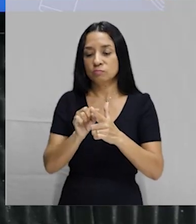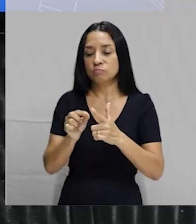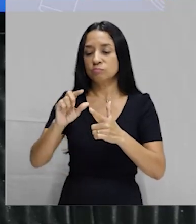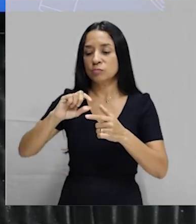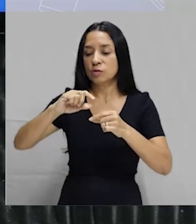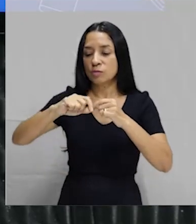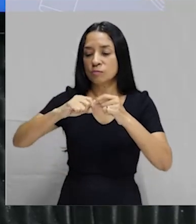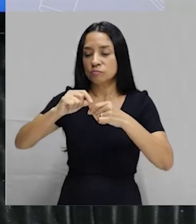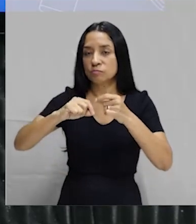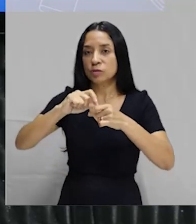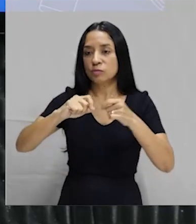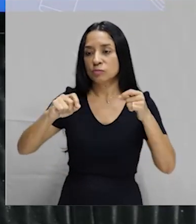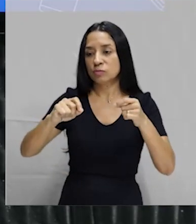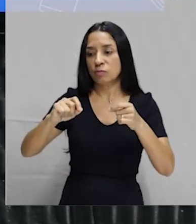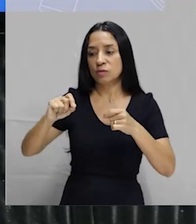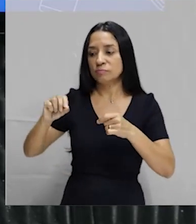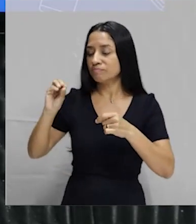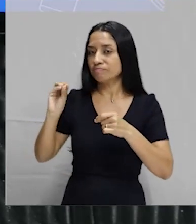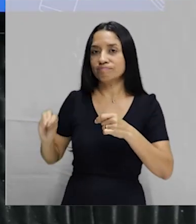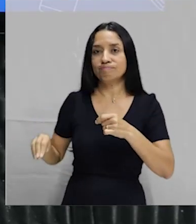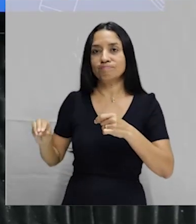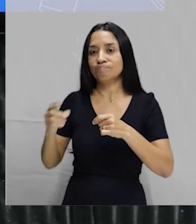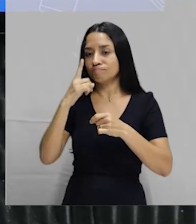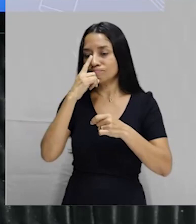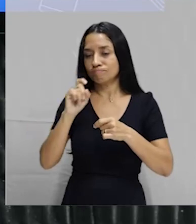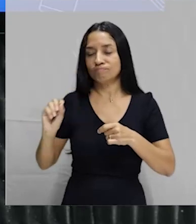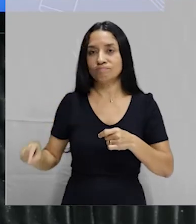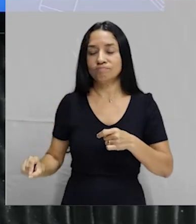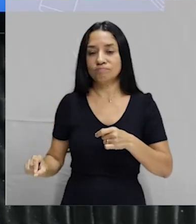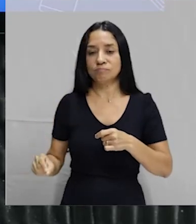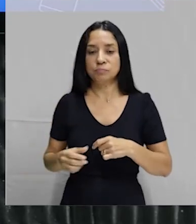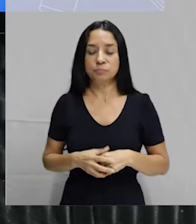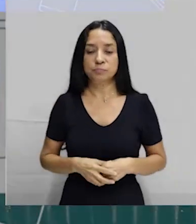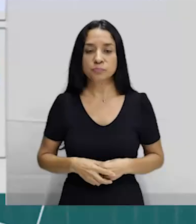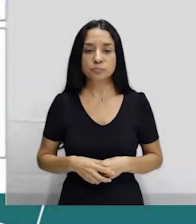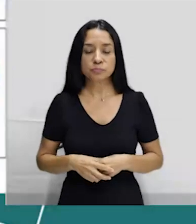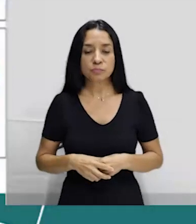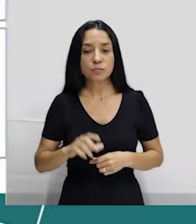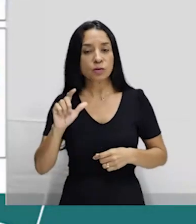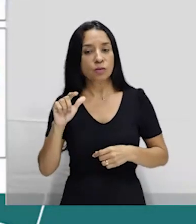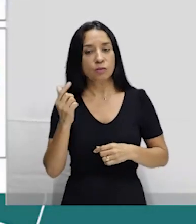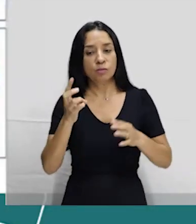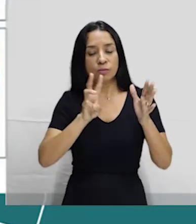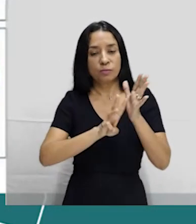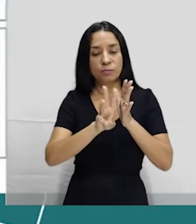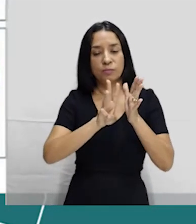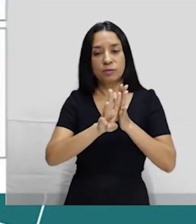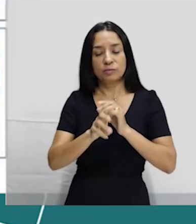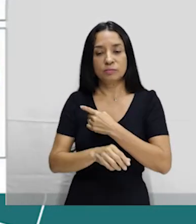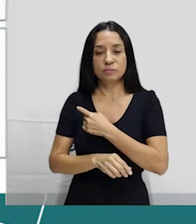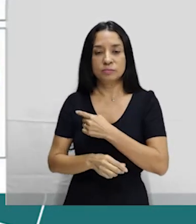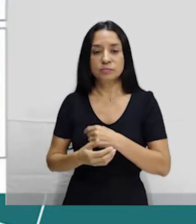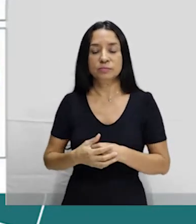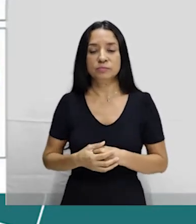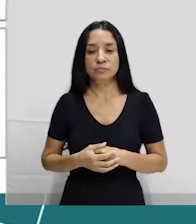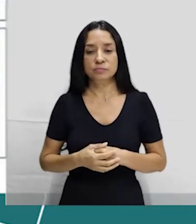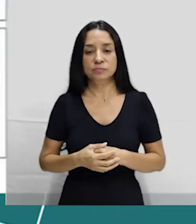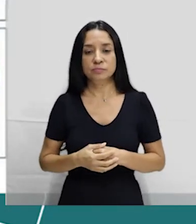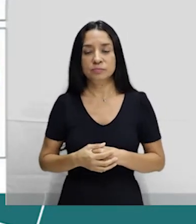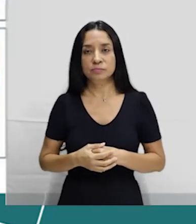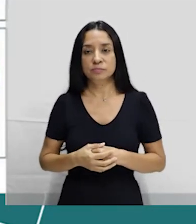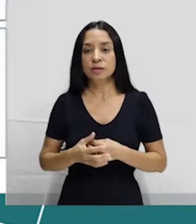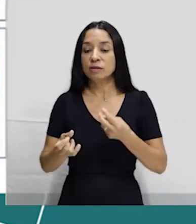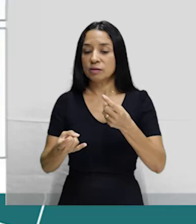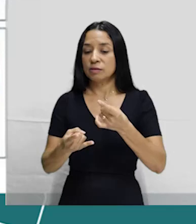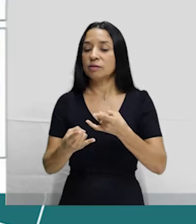dá um nó nela e joga no lixo, tá? Da devida maneira. Próximo método contraceptivo, além da camisinha